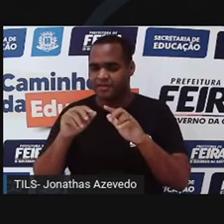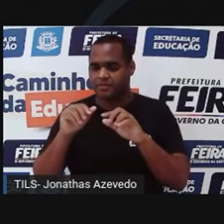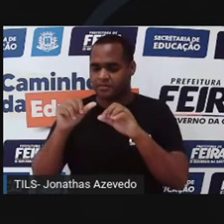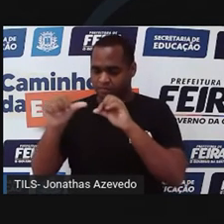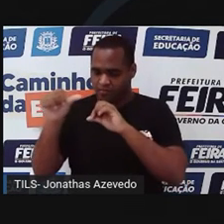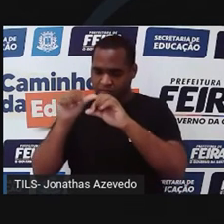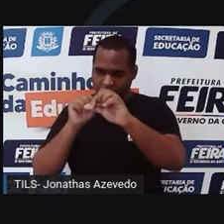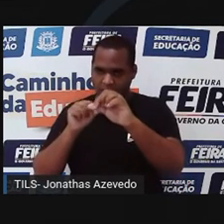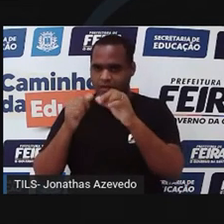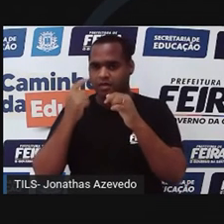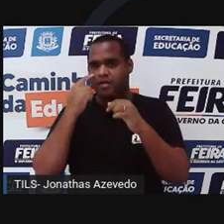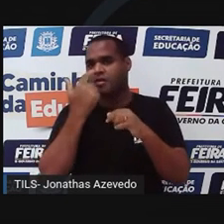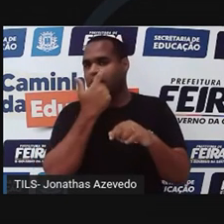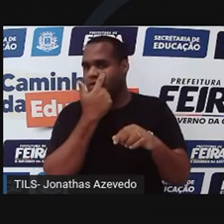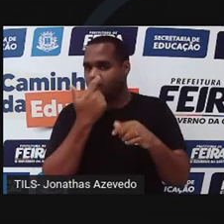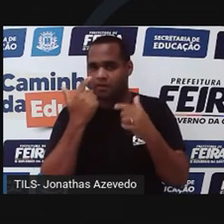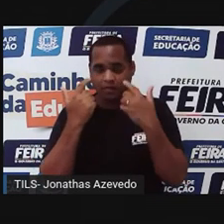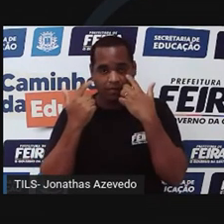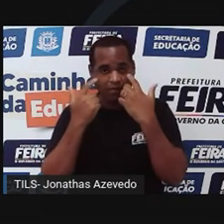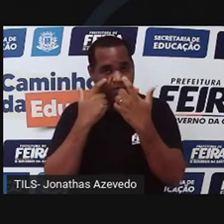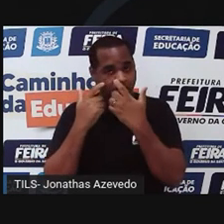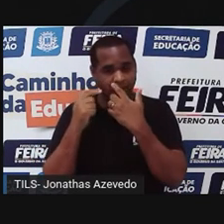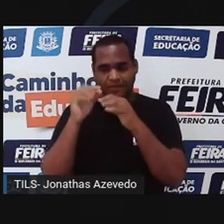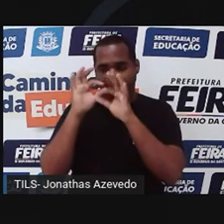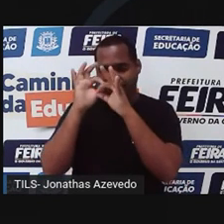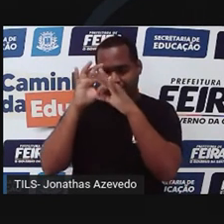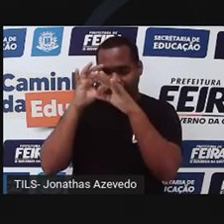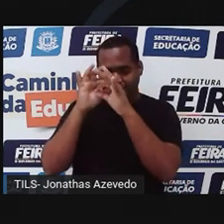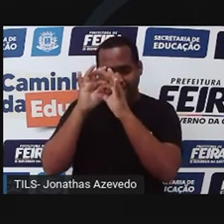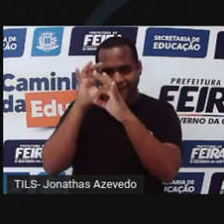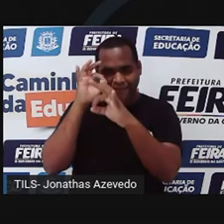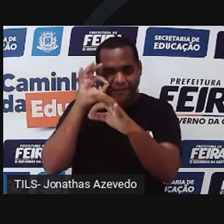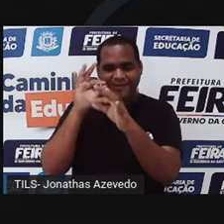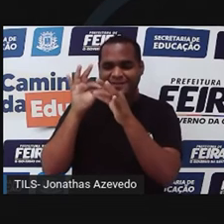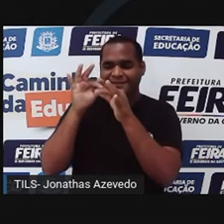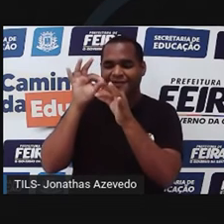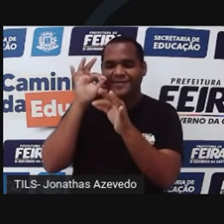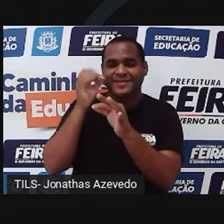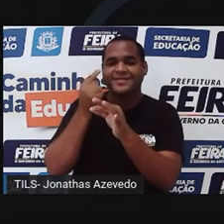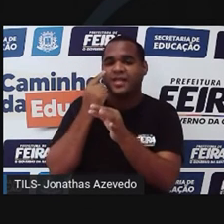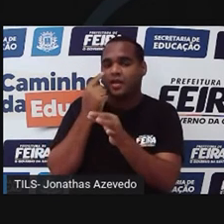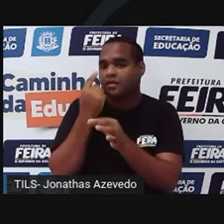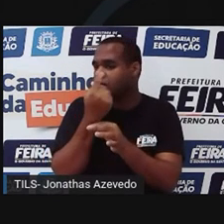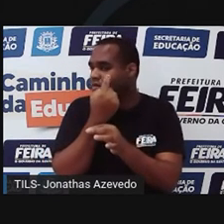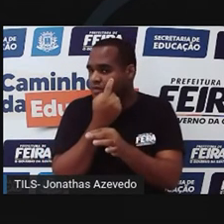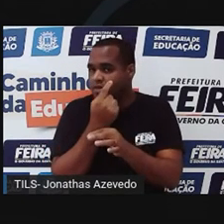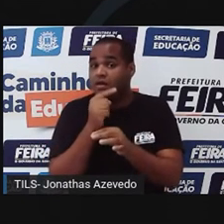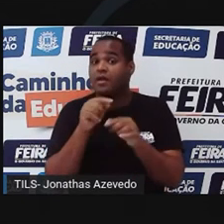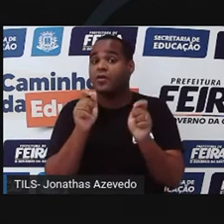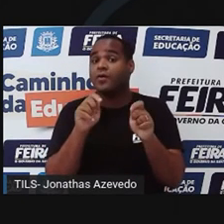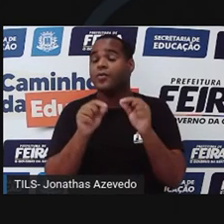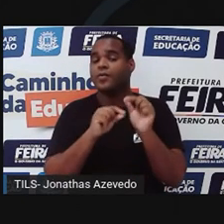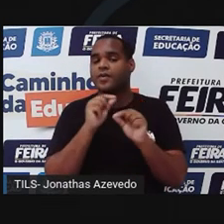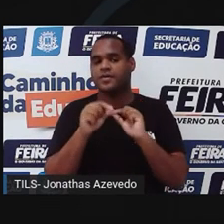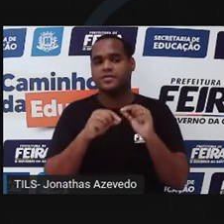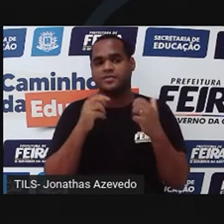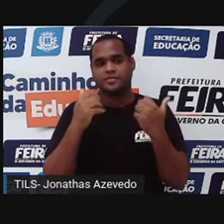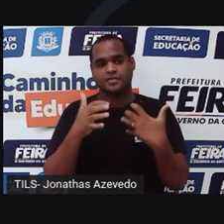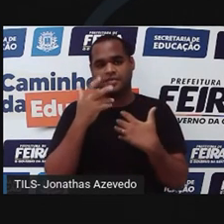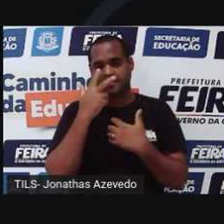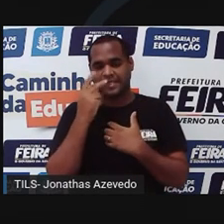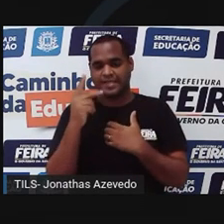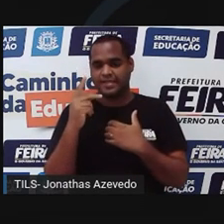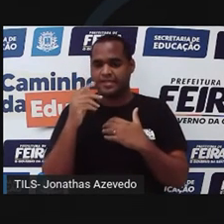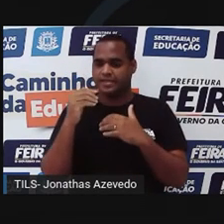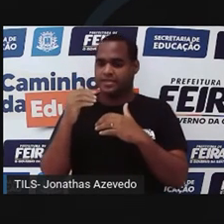anatomia dos olhos, que é os chamados cones, né? Explica pra gente que esses cones oculares, o que acontece com isso? Tá. Não tem nenhuma alteração